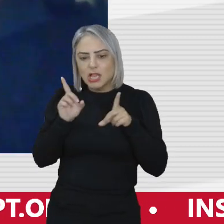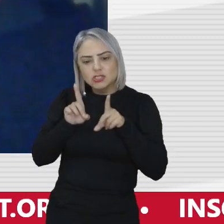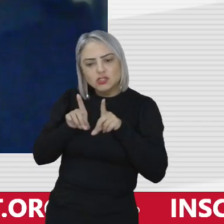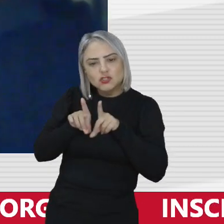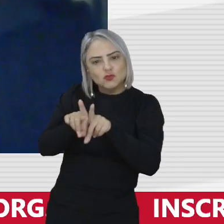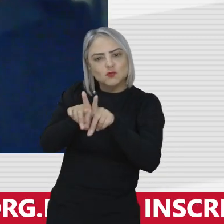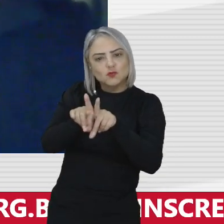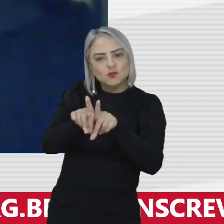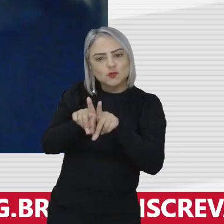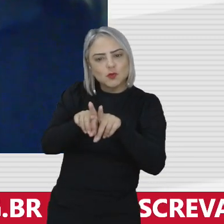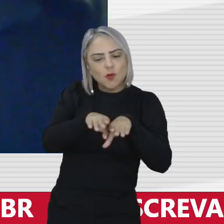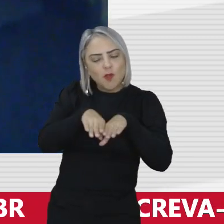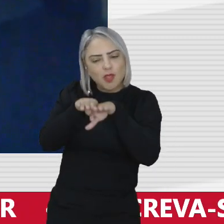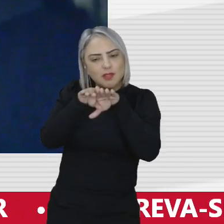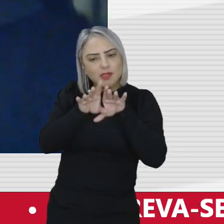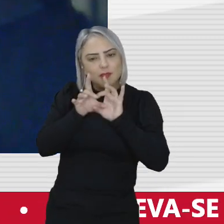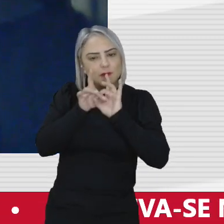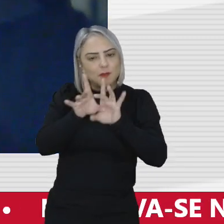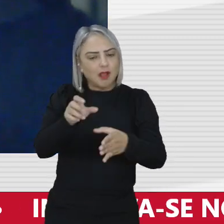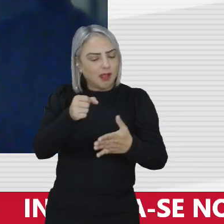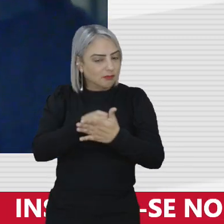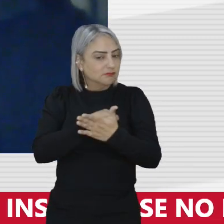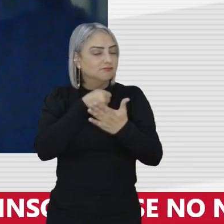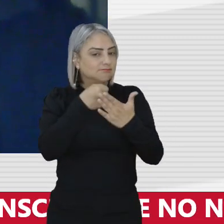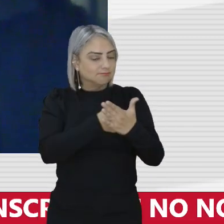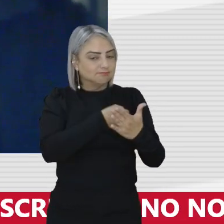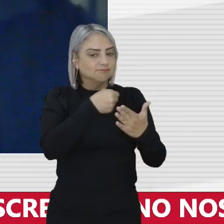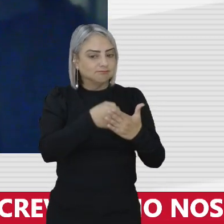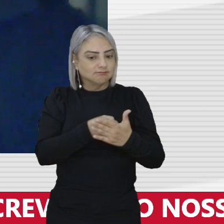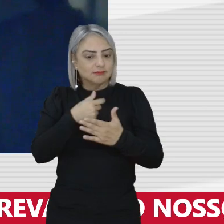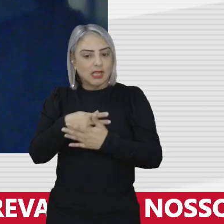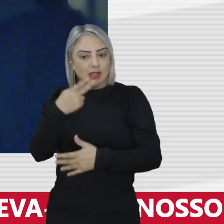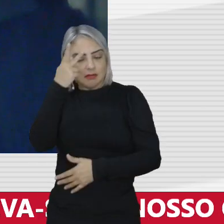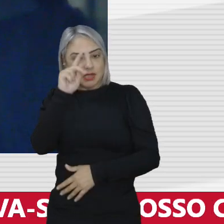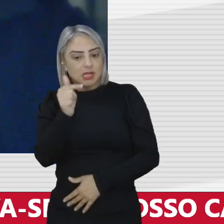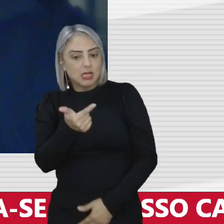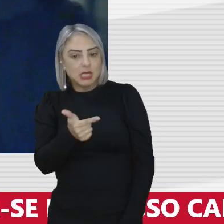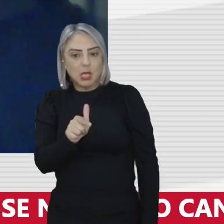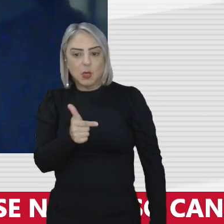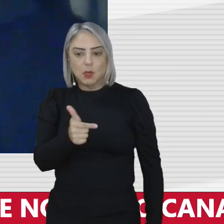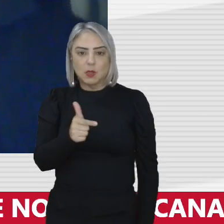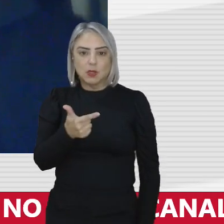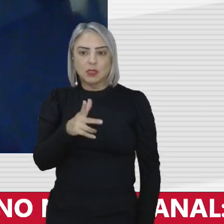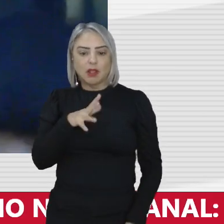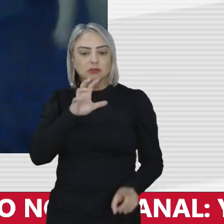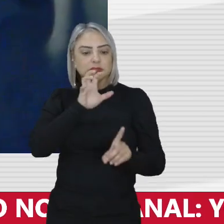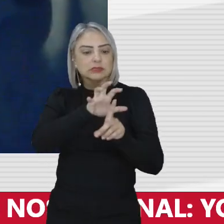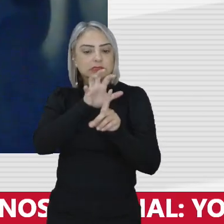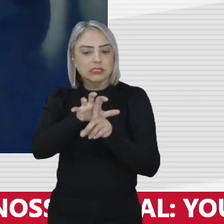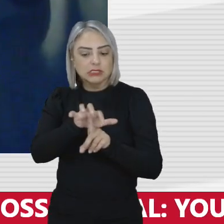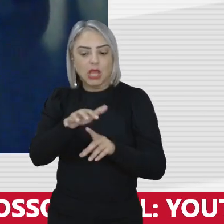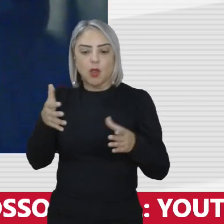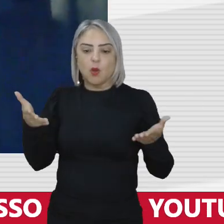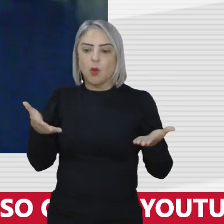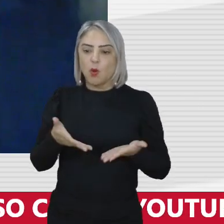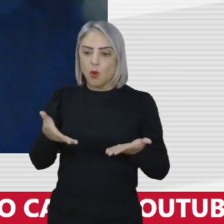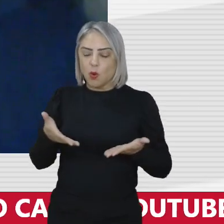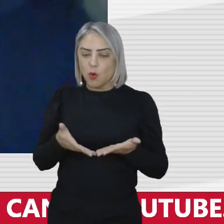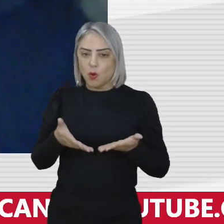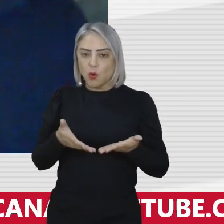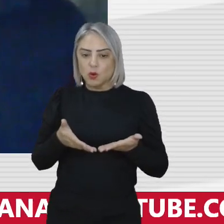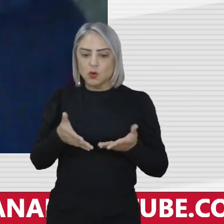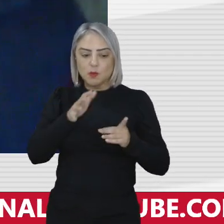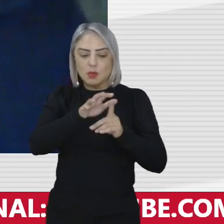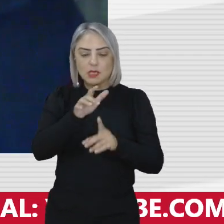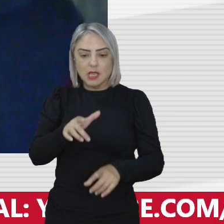da democracia é uma luta para que a não tenha os perseguidos de hoje e os perseguidos de